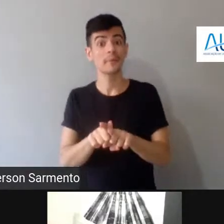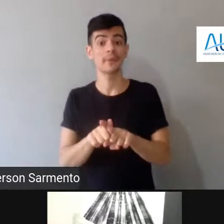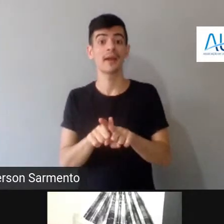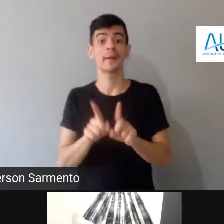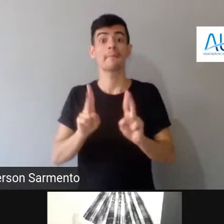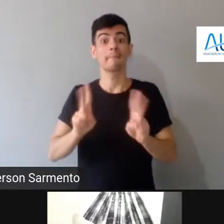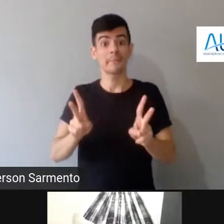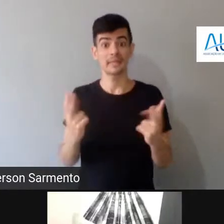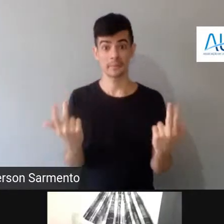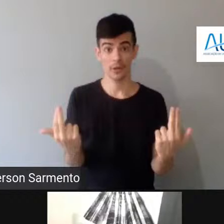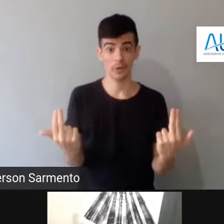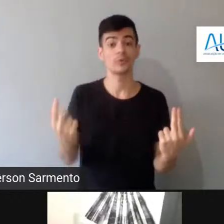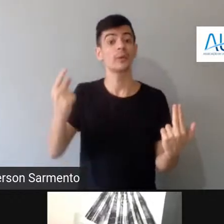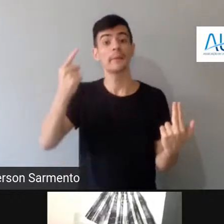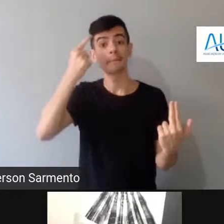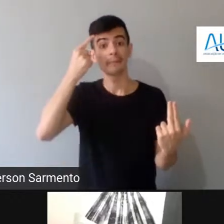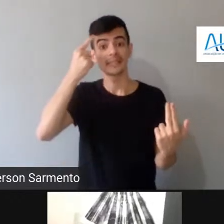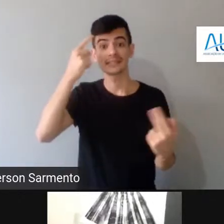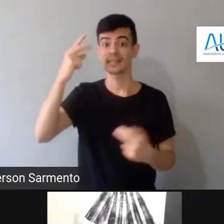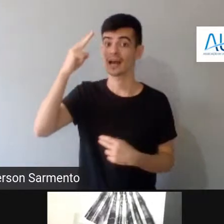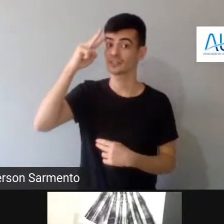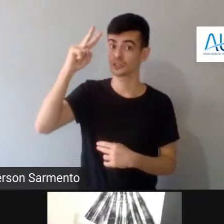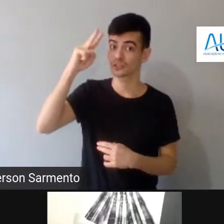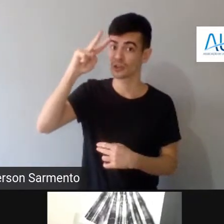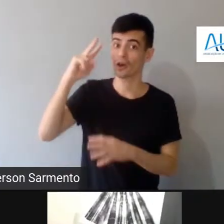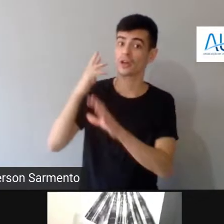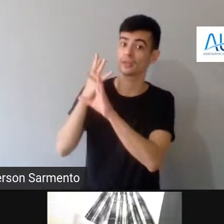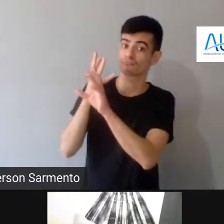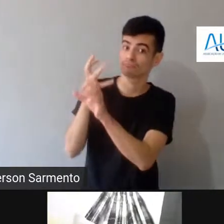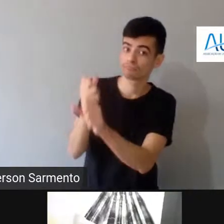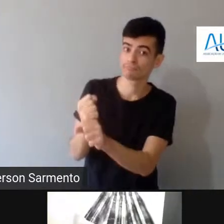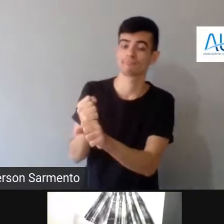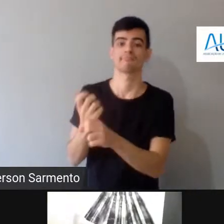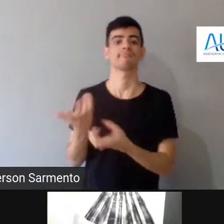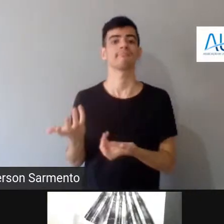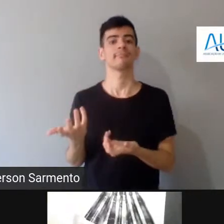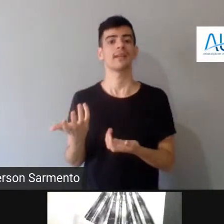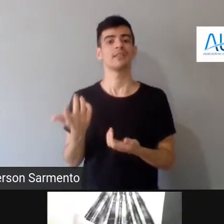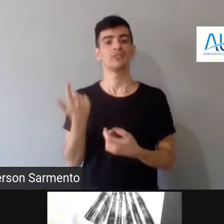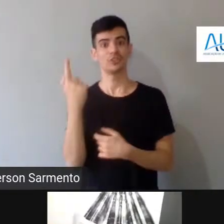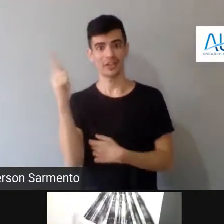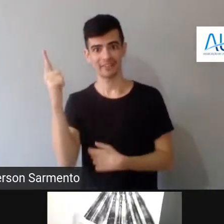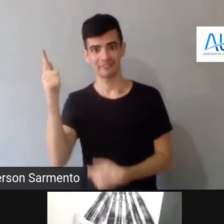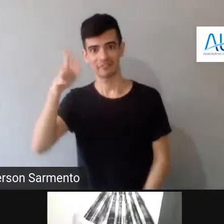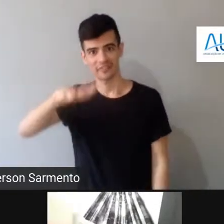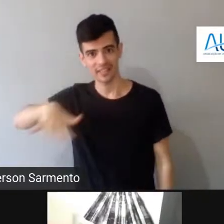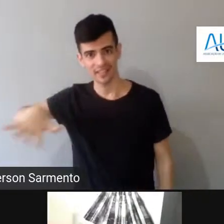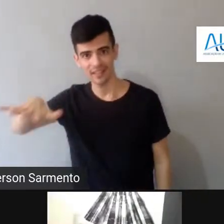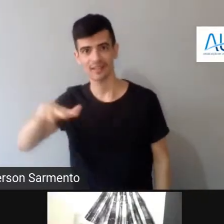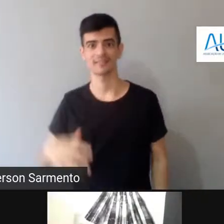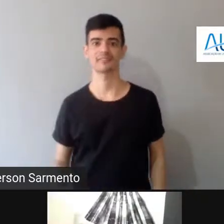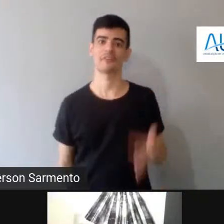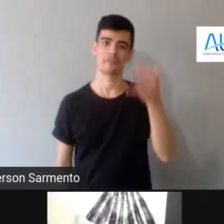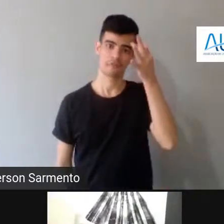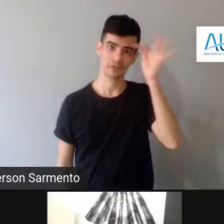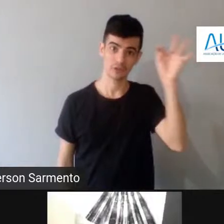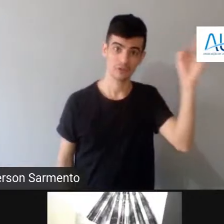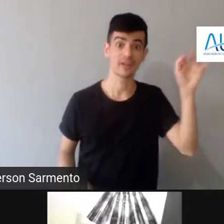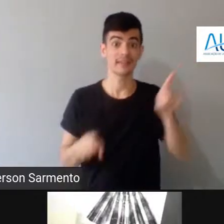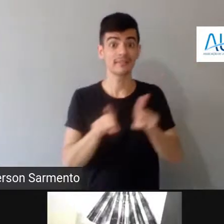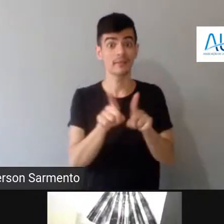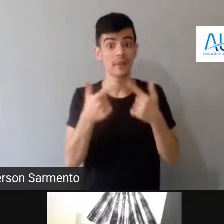pensar, por exemplo, a história, a geografia, a filosofia, a linguagem, né?